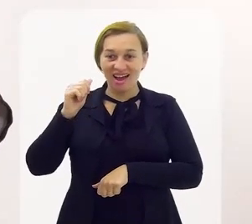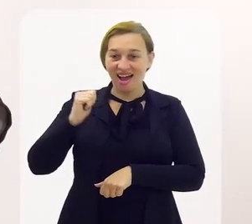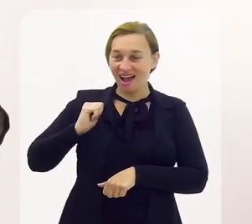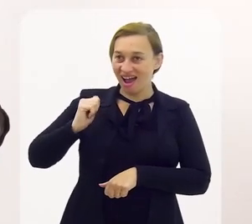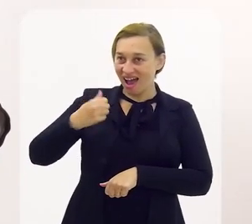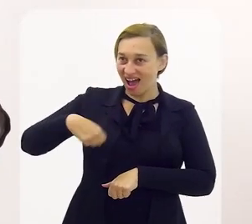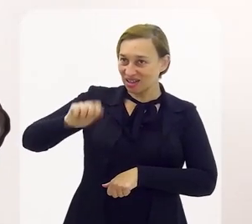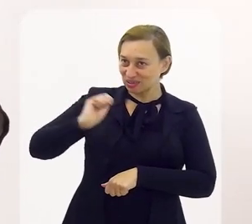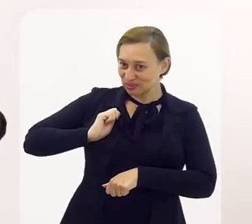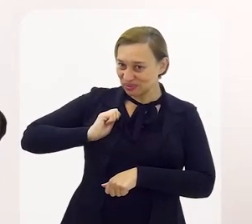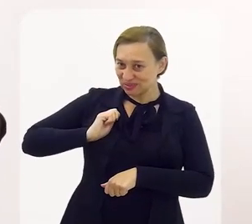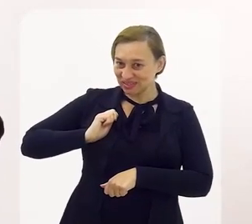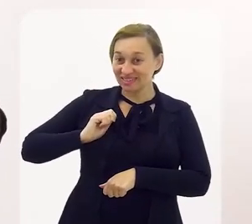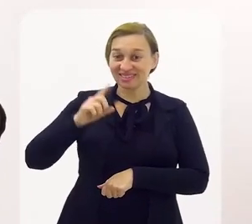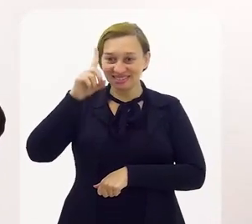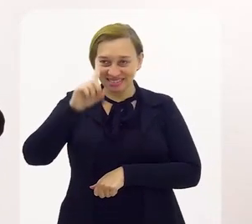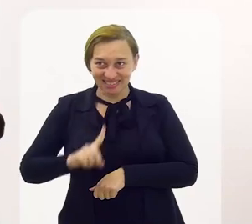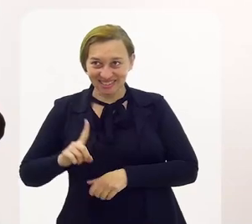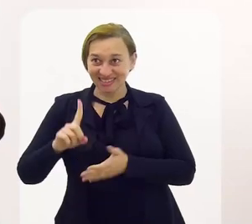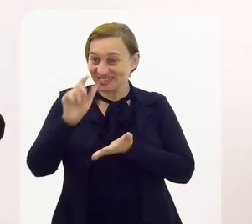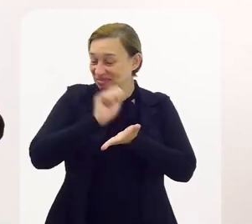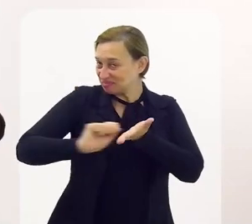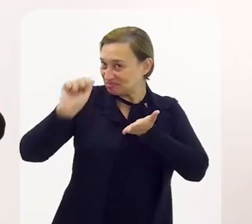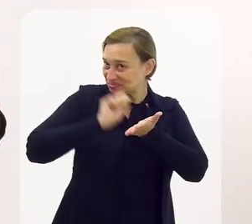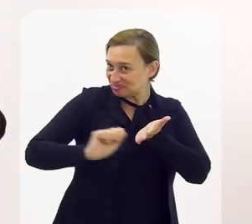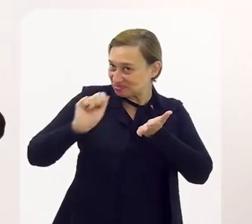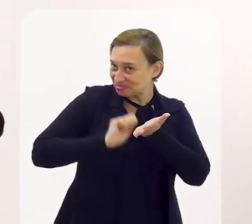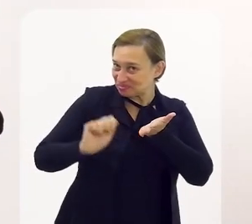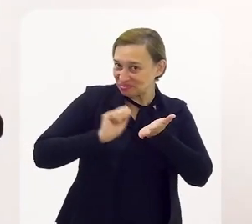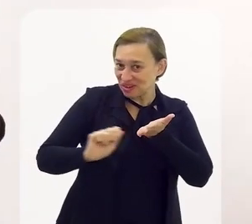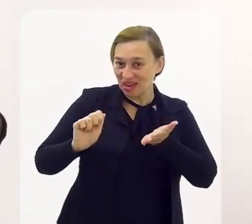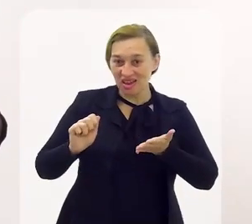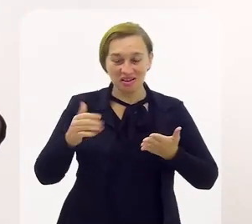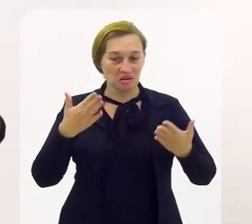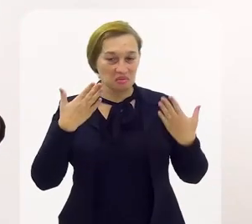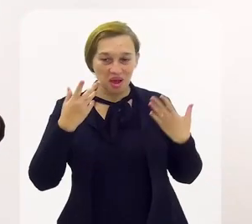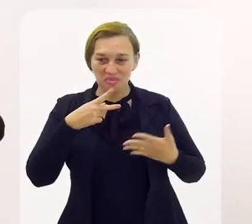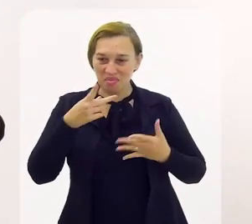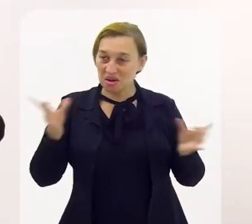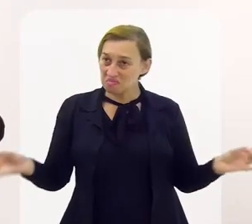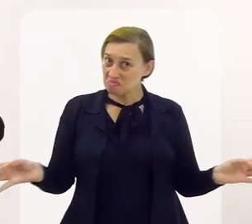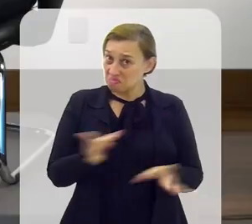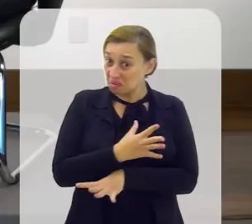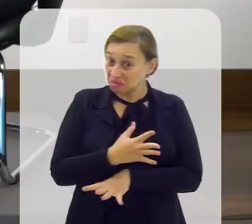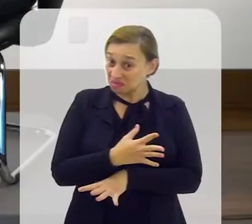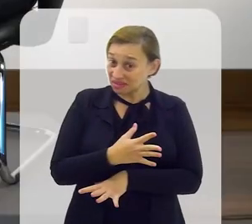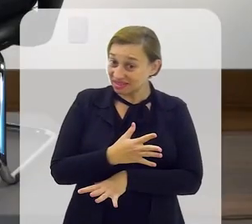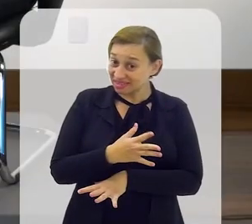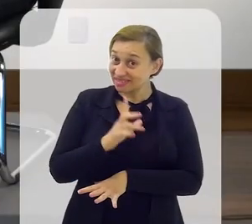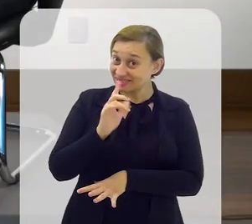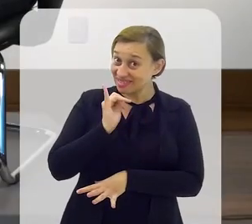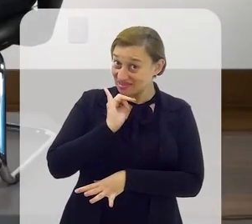Ator, diretor e autor Como diria minha mãe, é uma obra pronta, né?